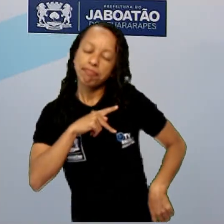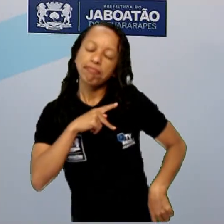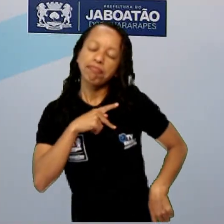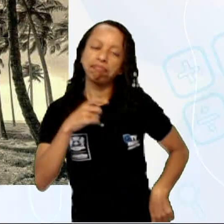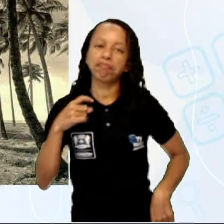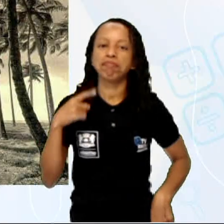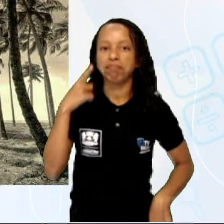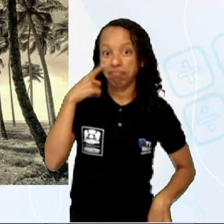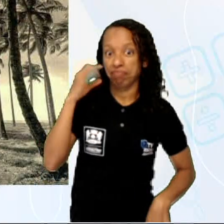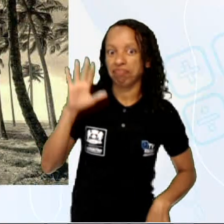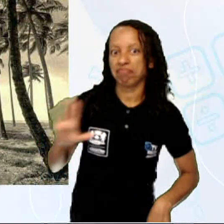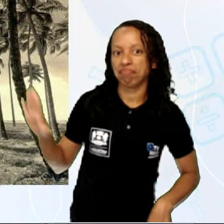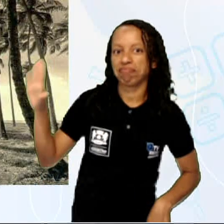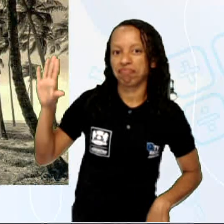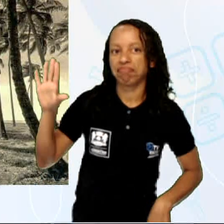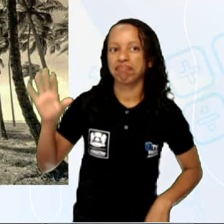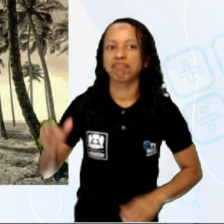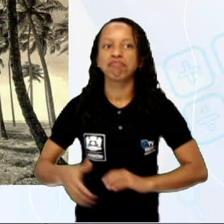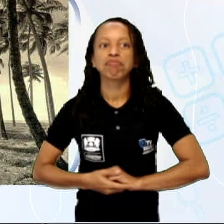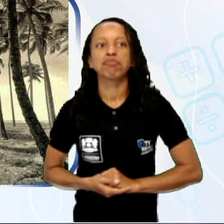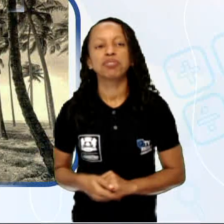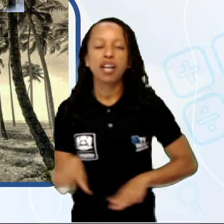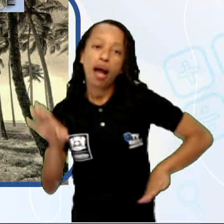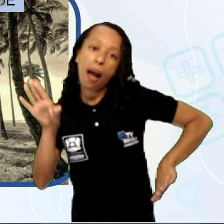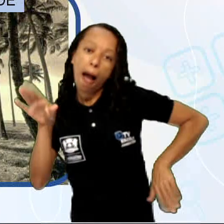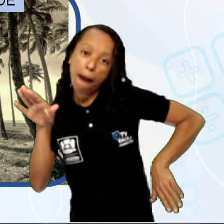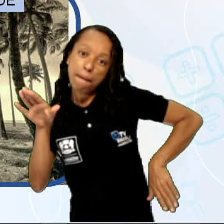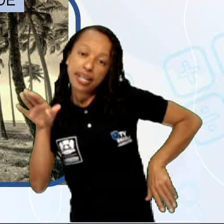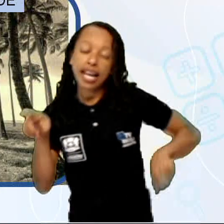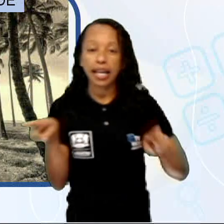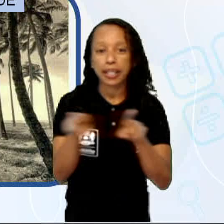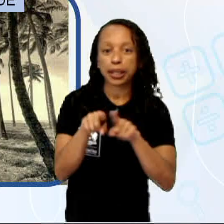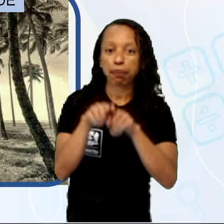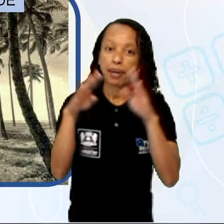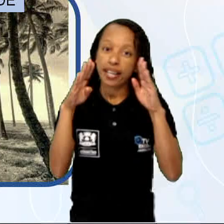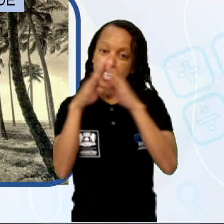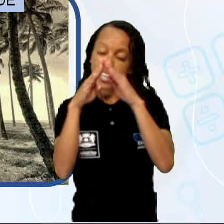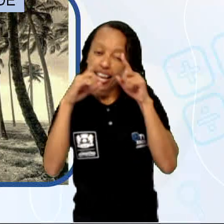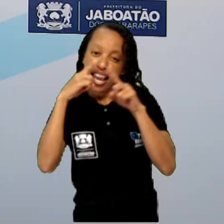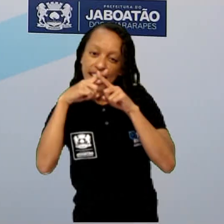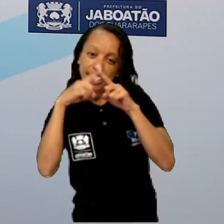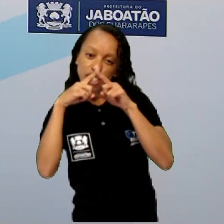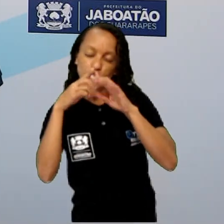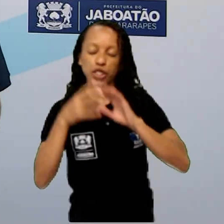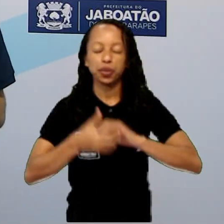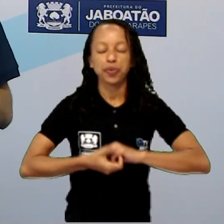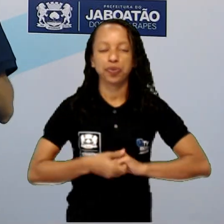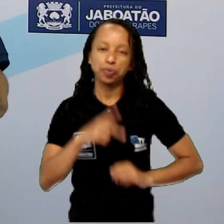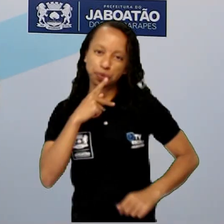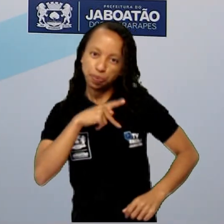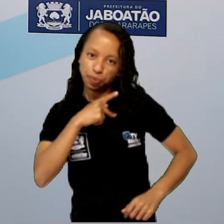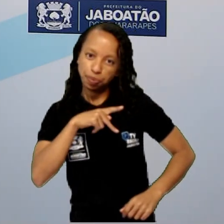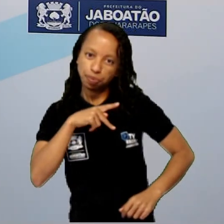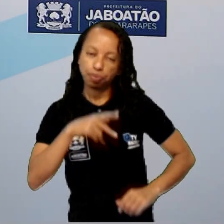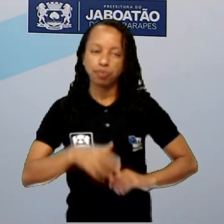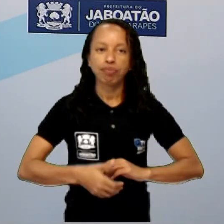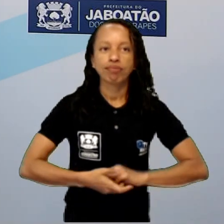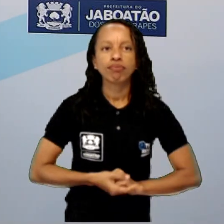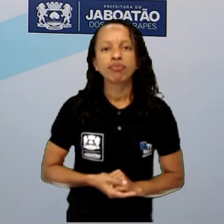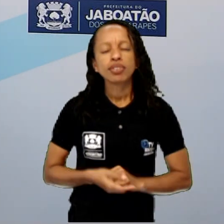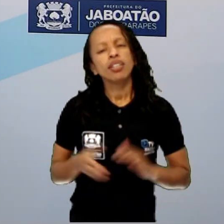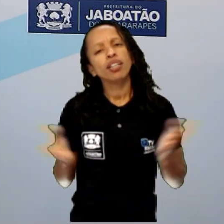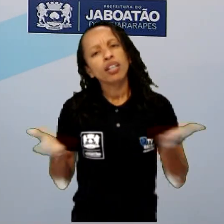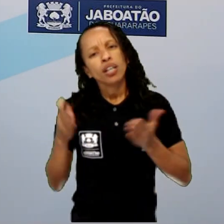A Praia de Piedade e depois vem a Igrejinha de Piedade. Vamos agora entender